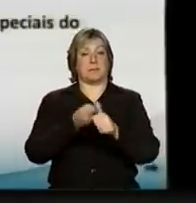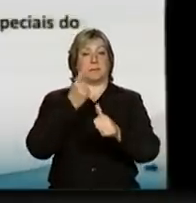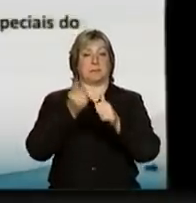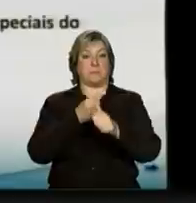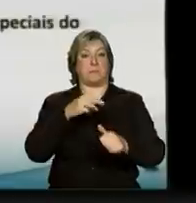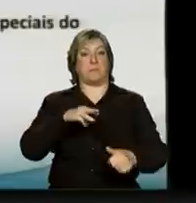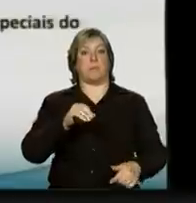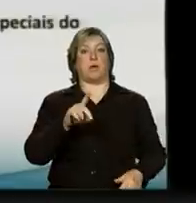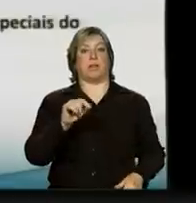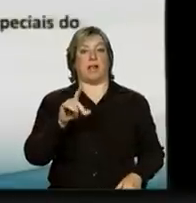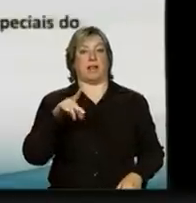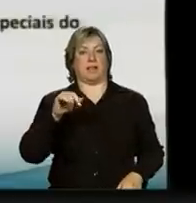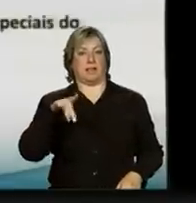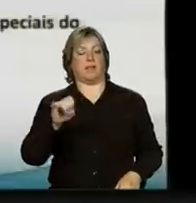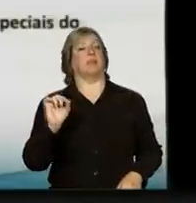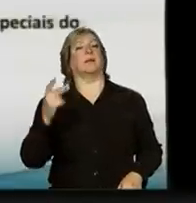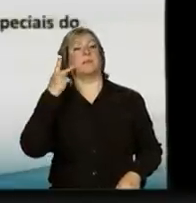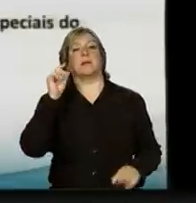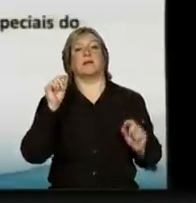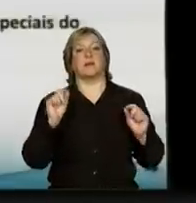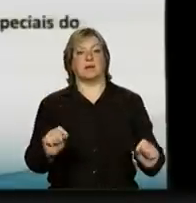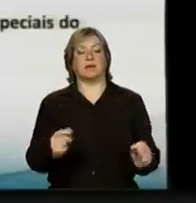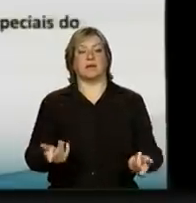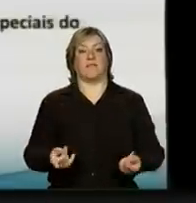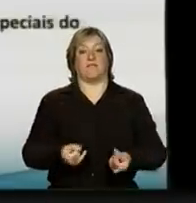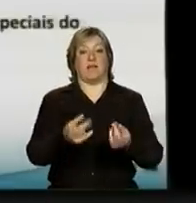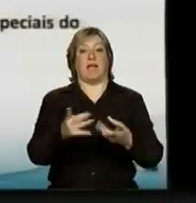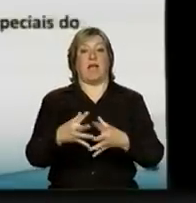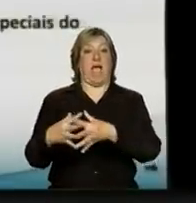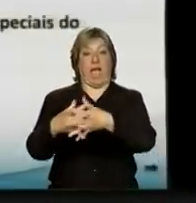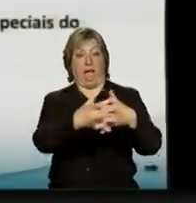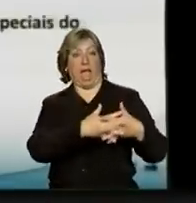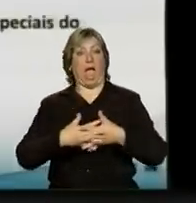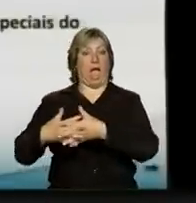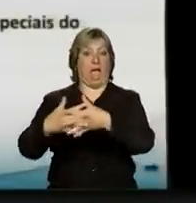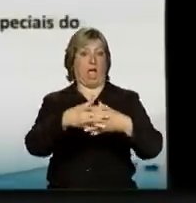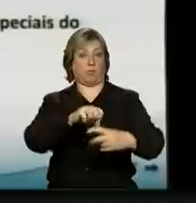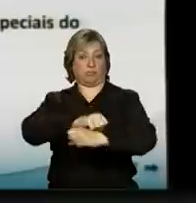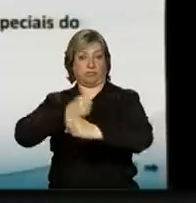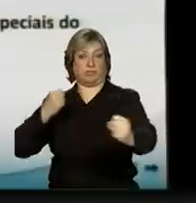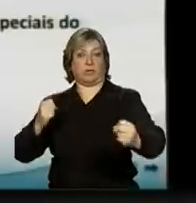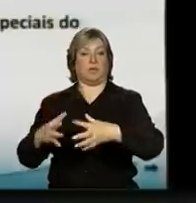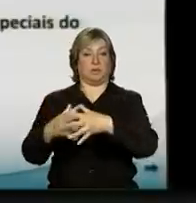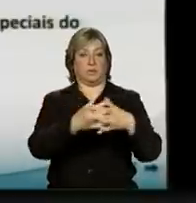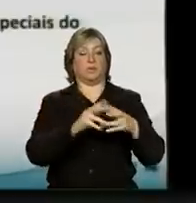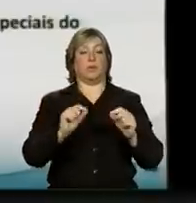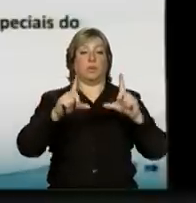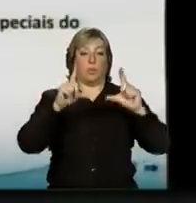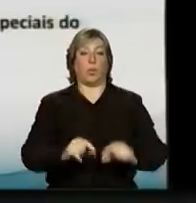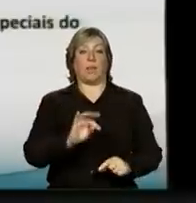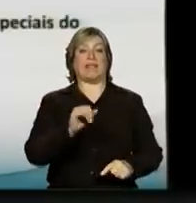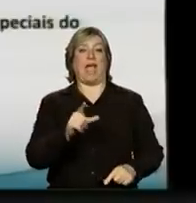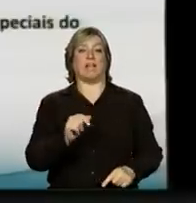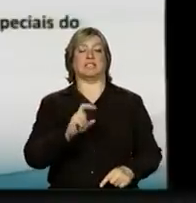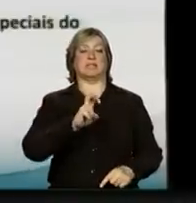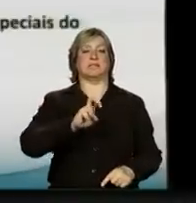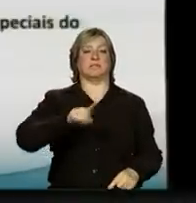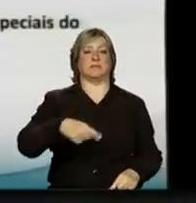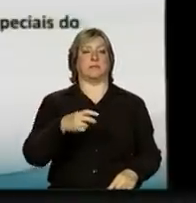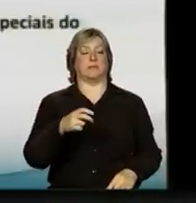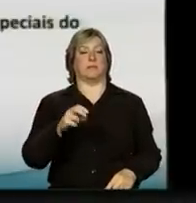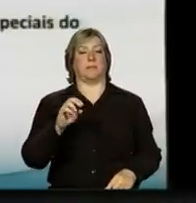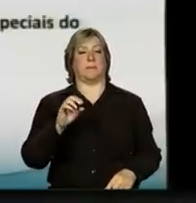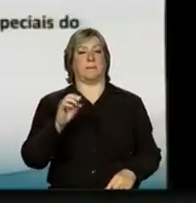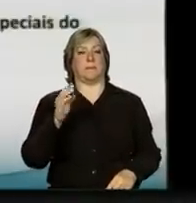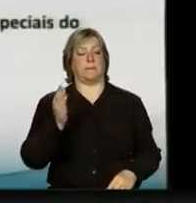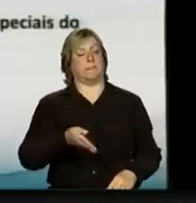modalidade é para a venda de caminhões, nós reduzimos a taxa de 5,5% ao ano para